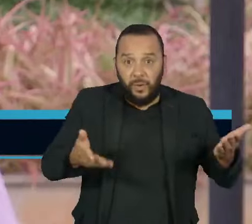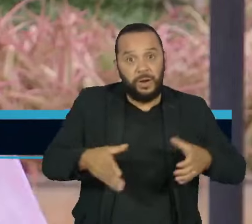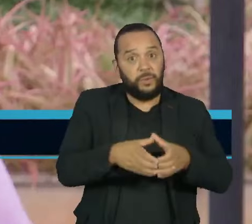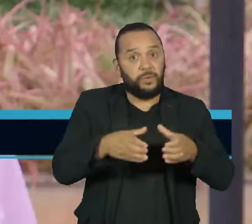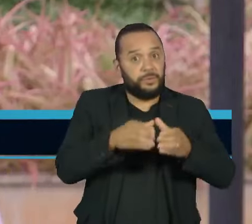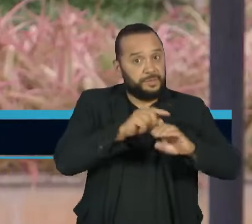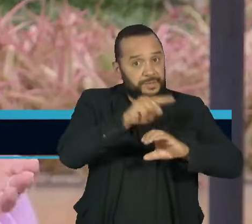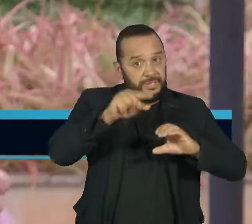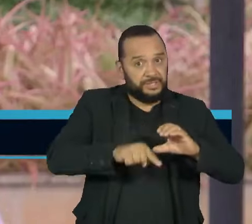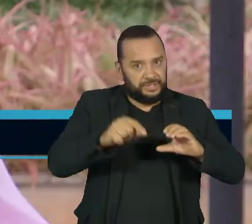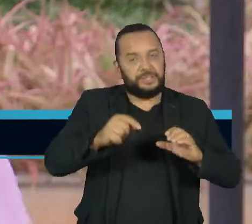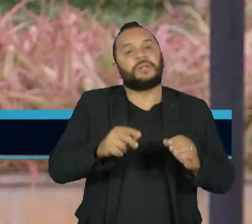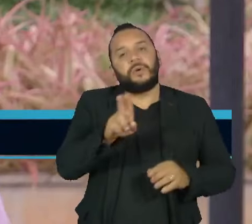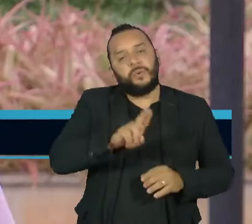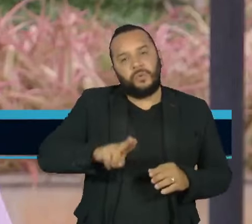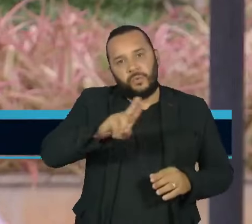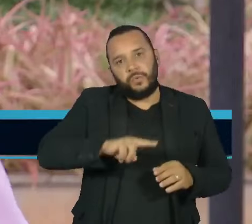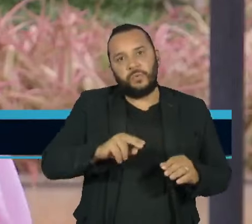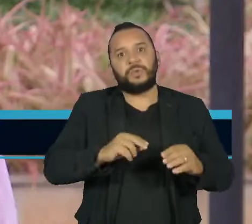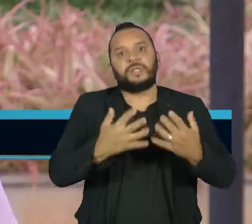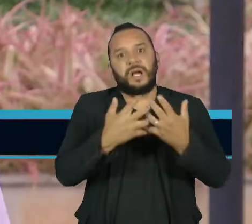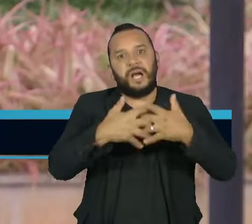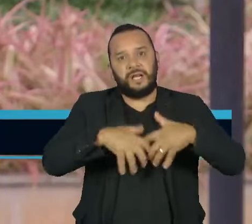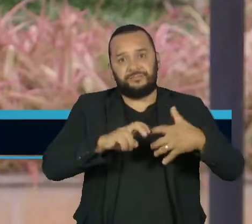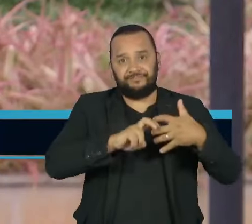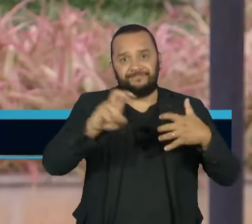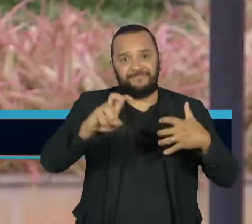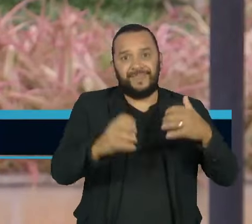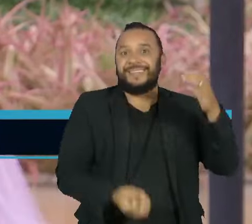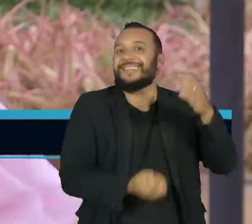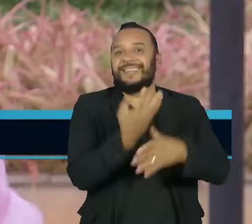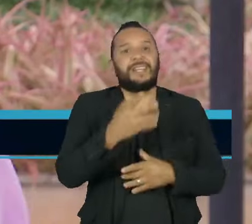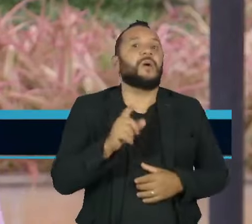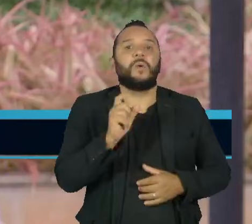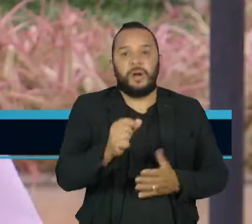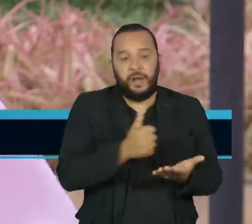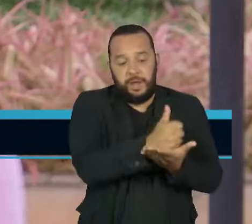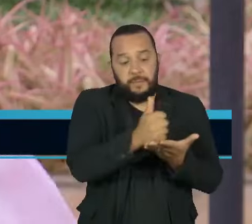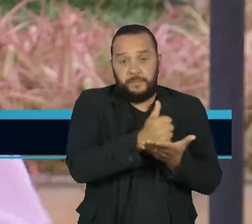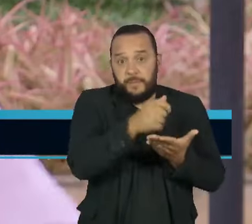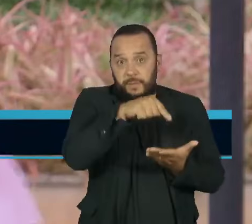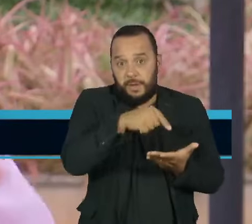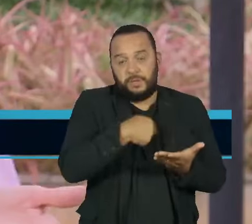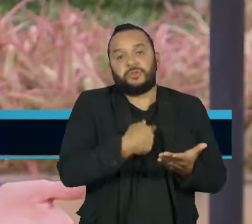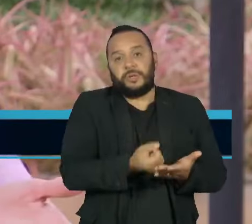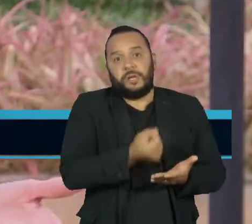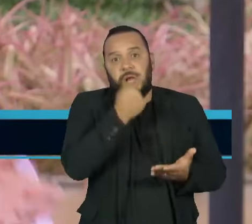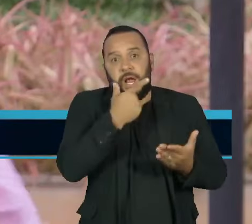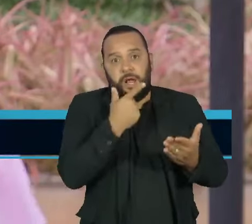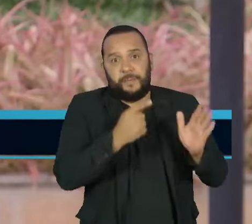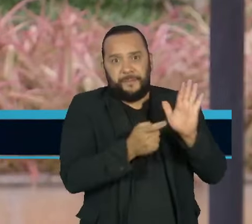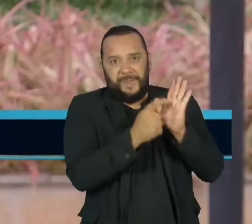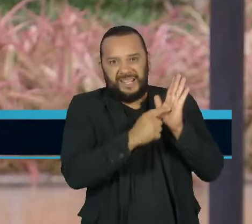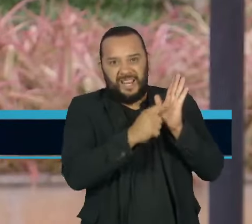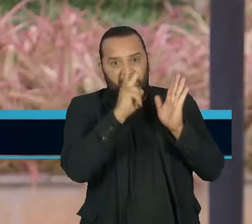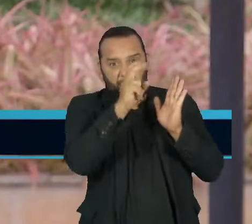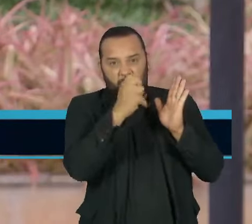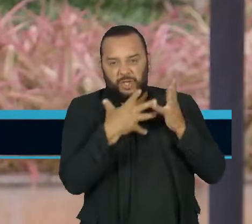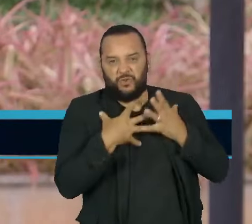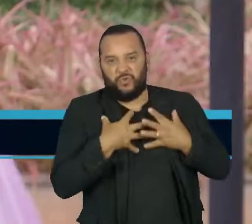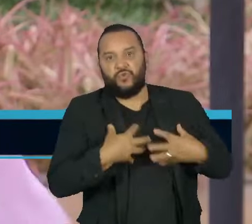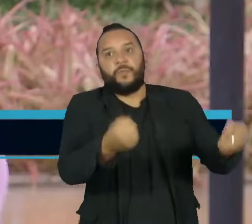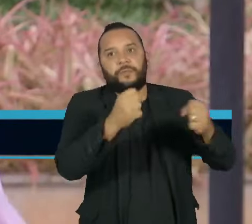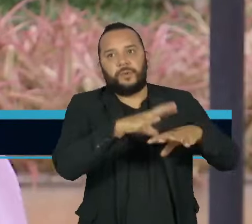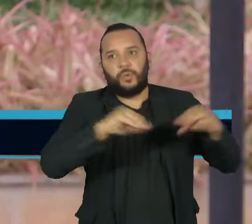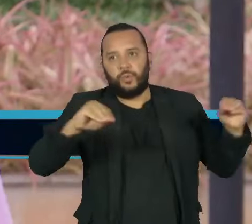com a ajuda da inteligência artificial, desenvolver um medicamento contra superbactérias. A tecnologia